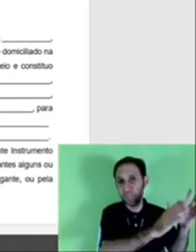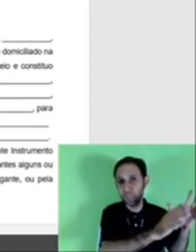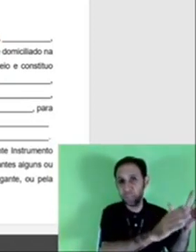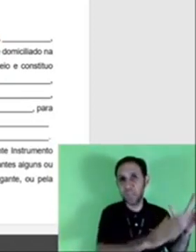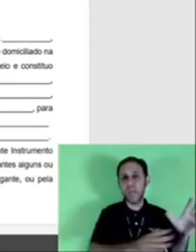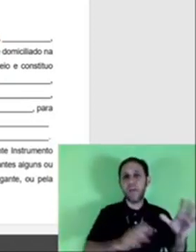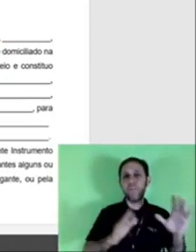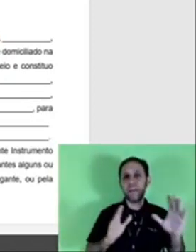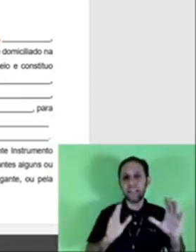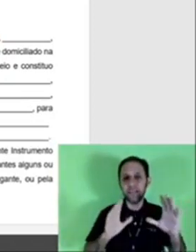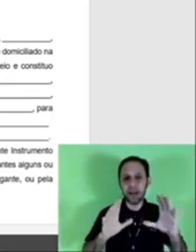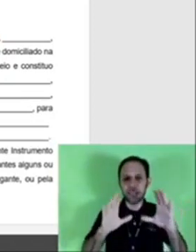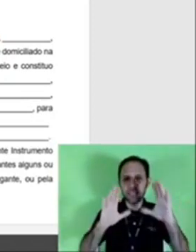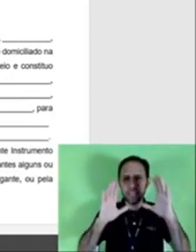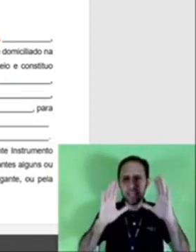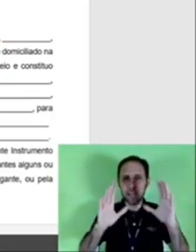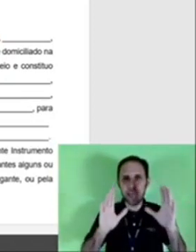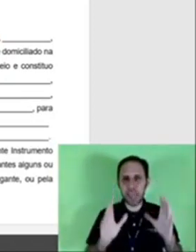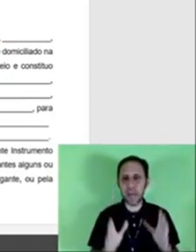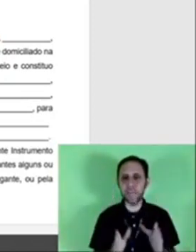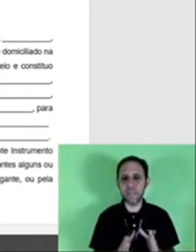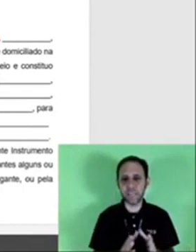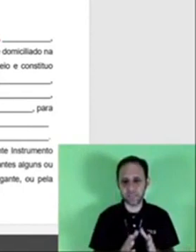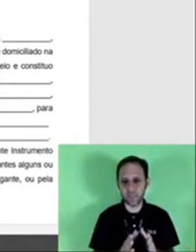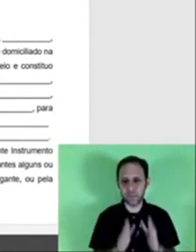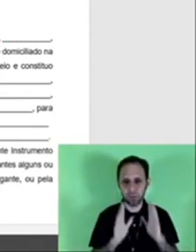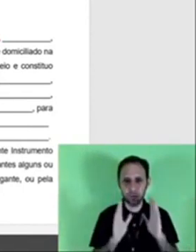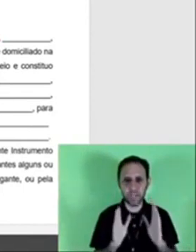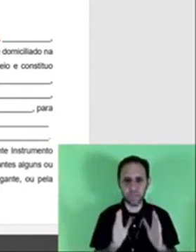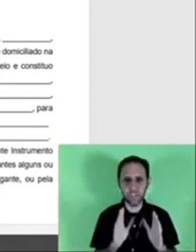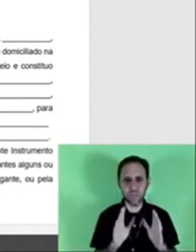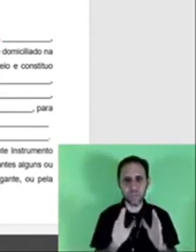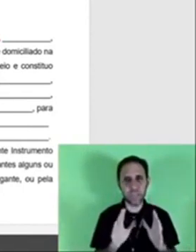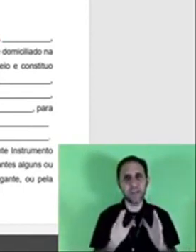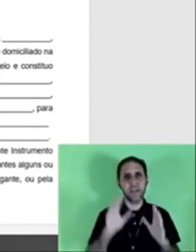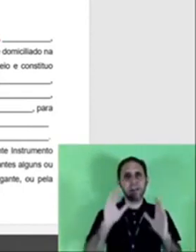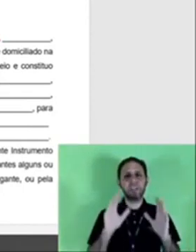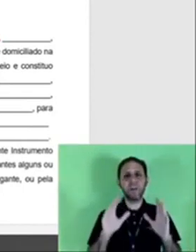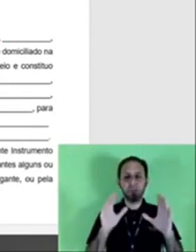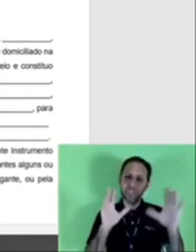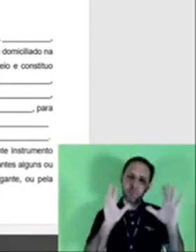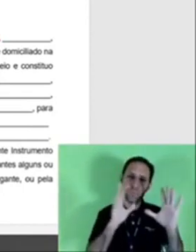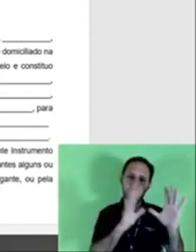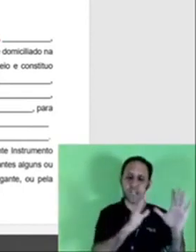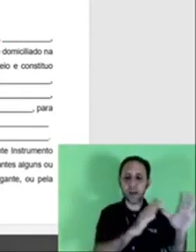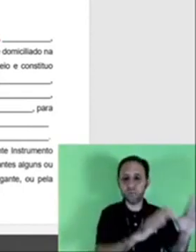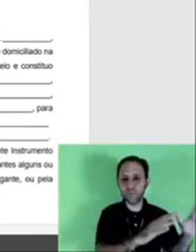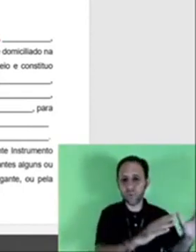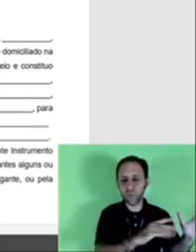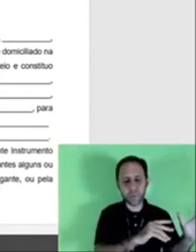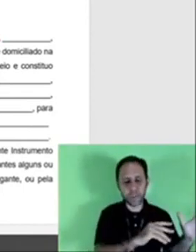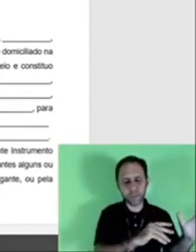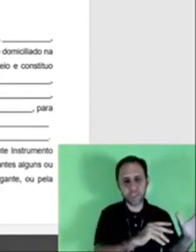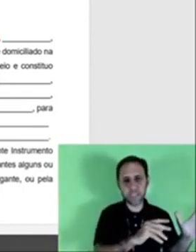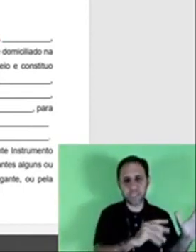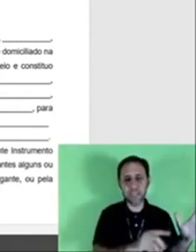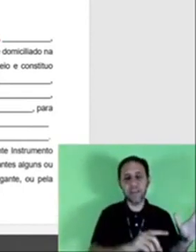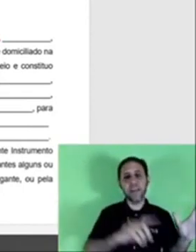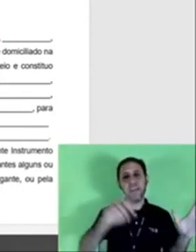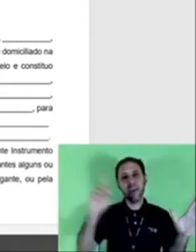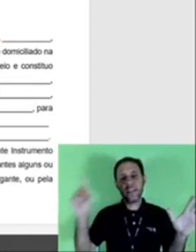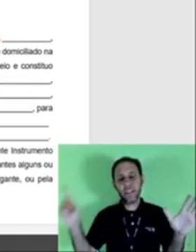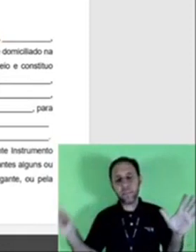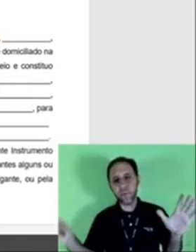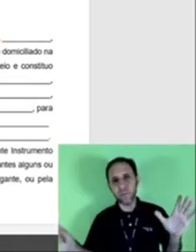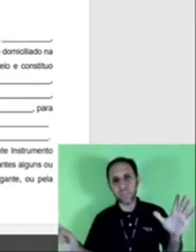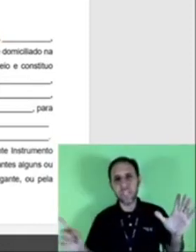permite, mas a base dele é a mesma. Estou falando isso porque talvez eu vou mostrar alguns documentos aqui